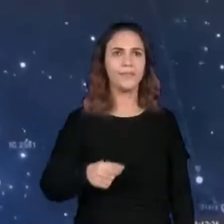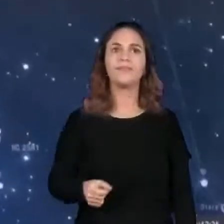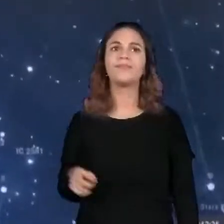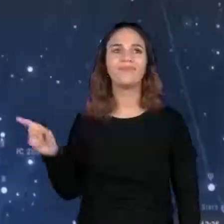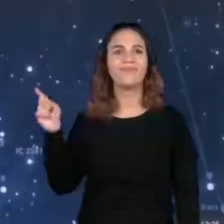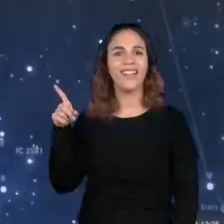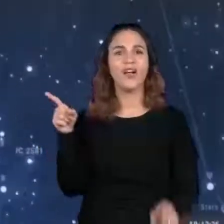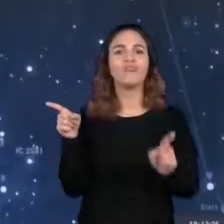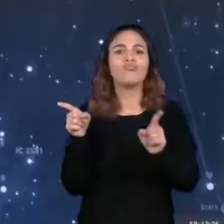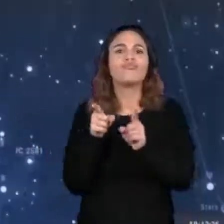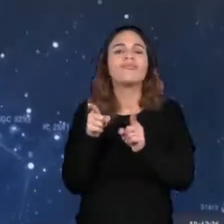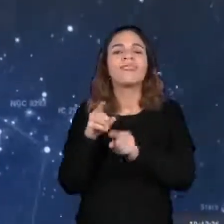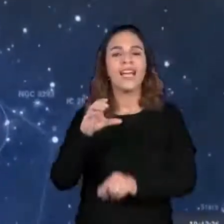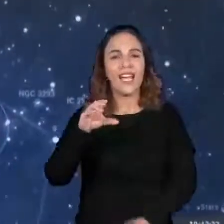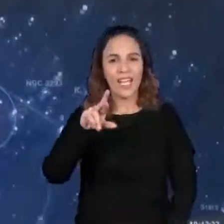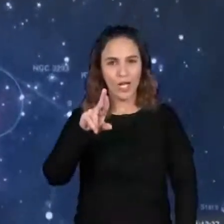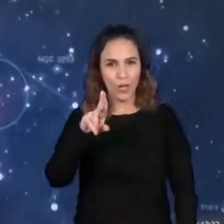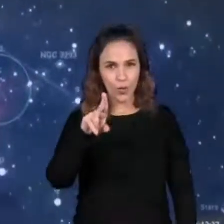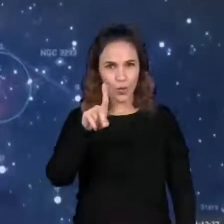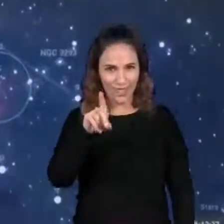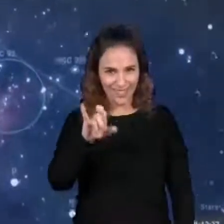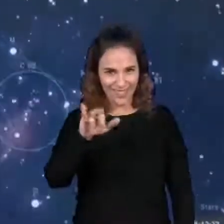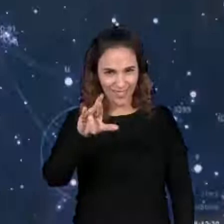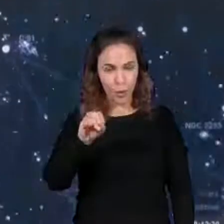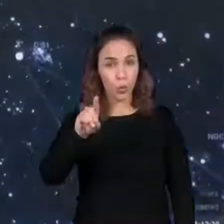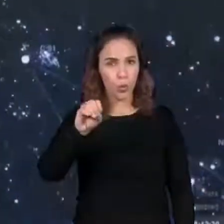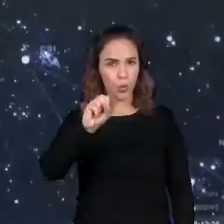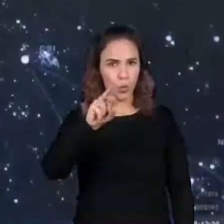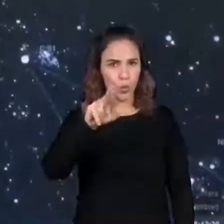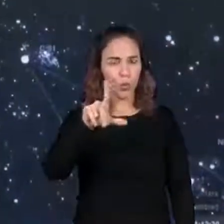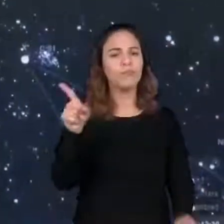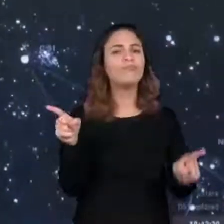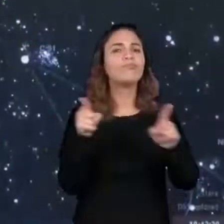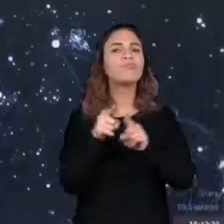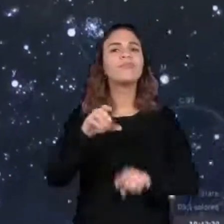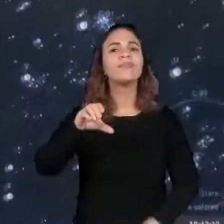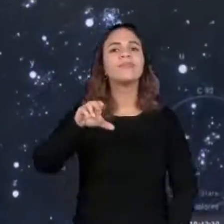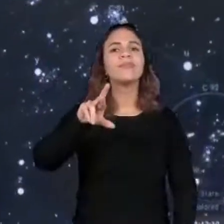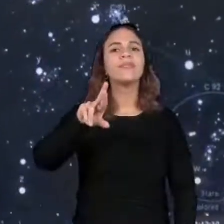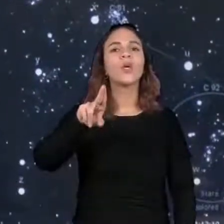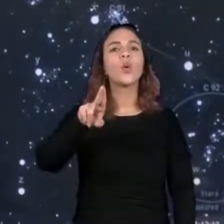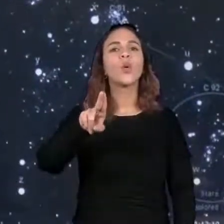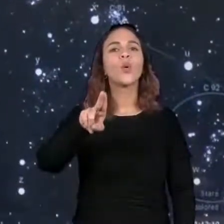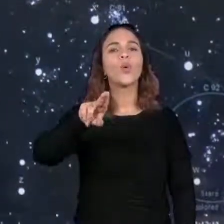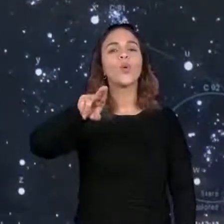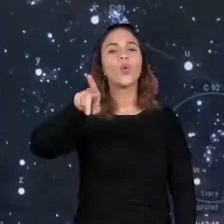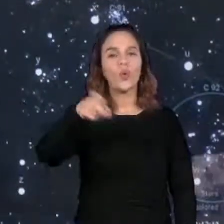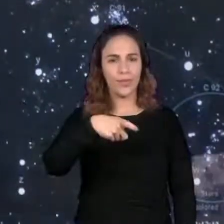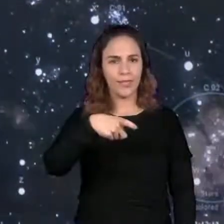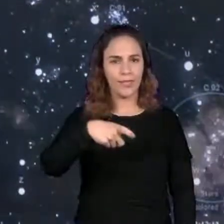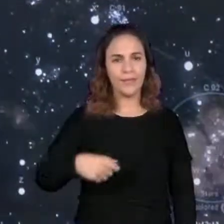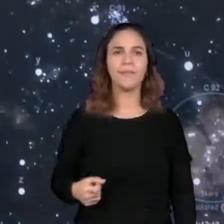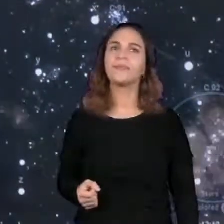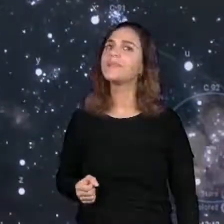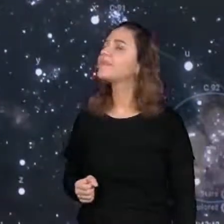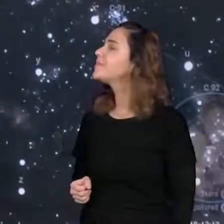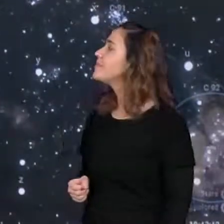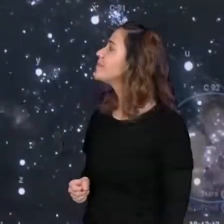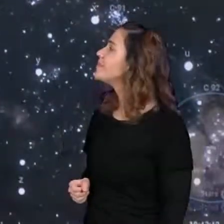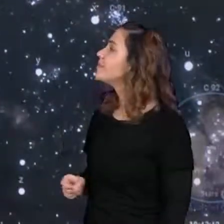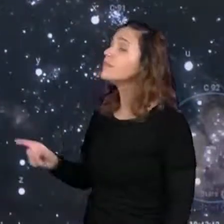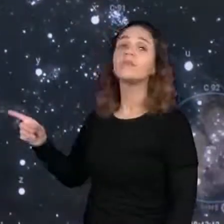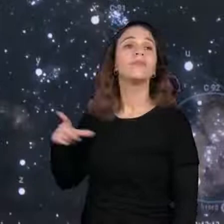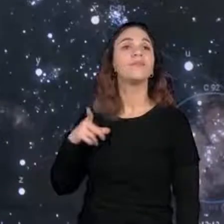Vamos aumentar bastantão para vocês verem ela bem grandona. Olha lá. Ela é formada por